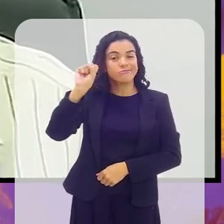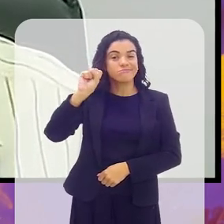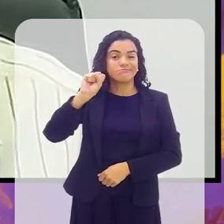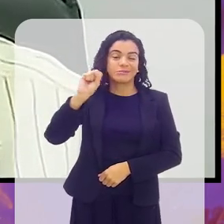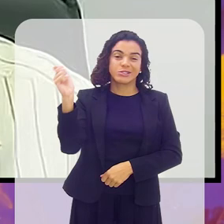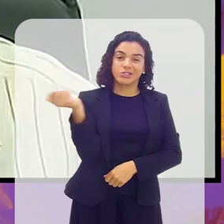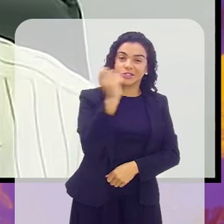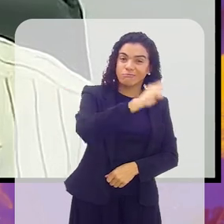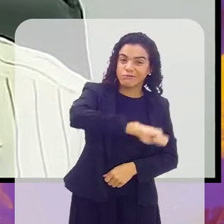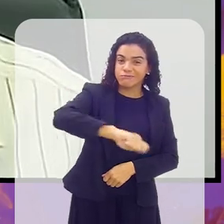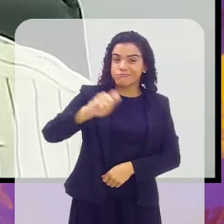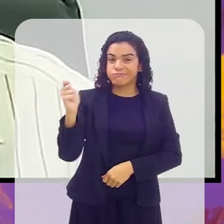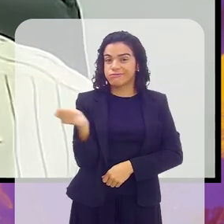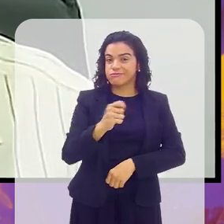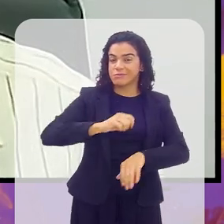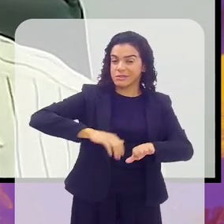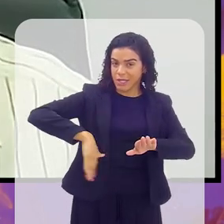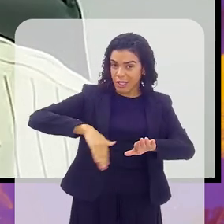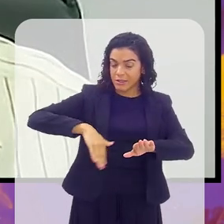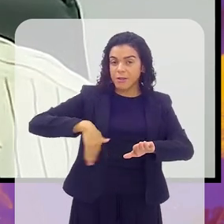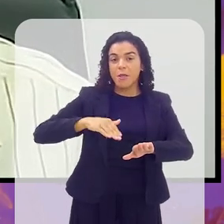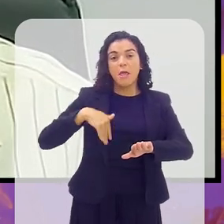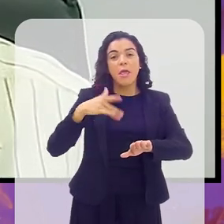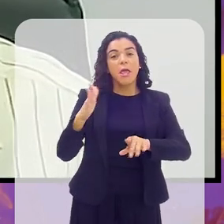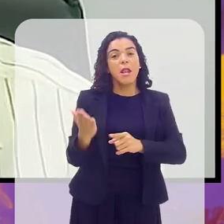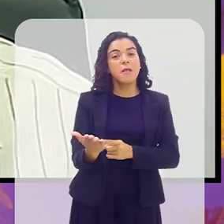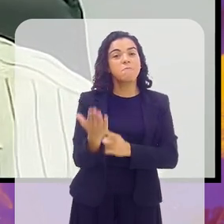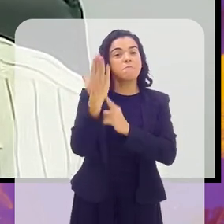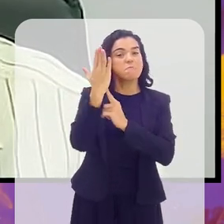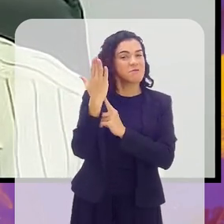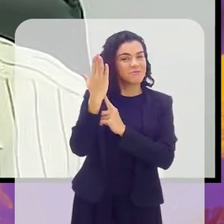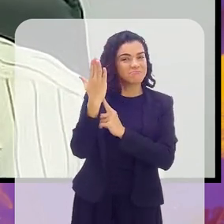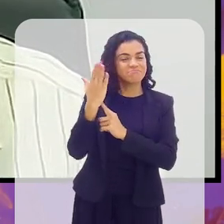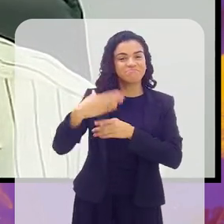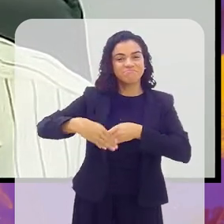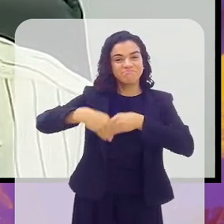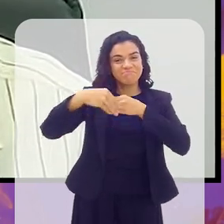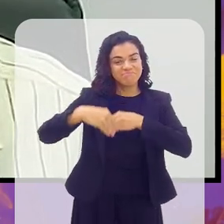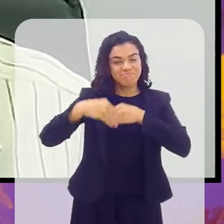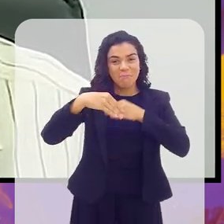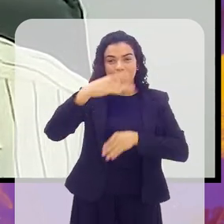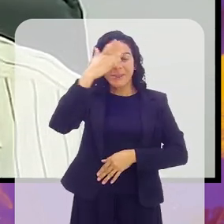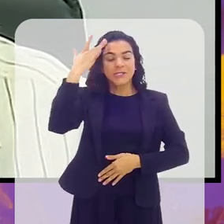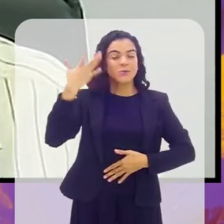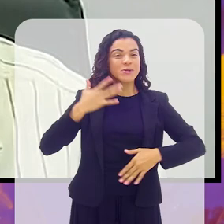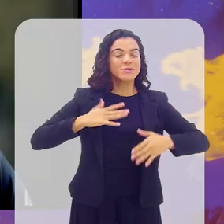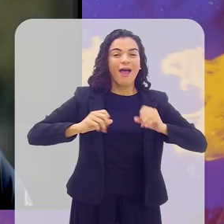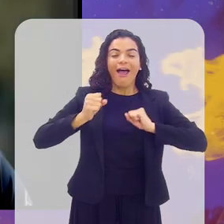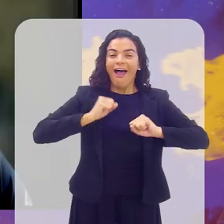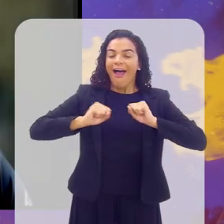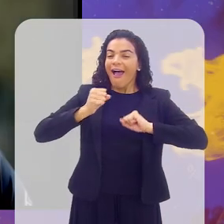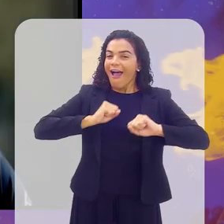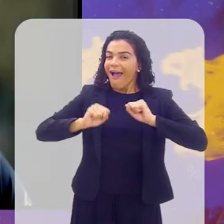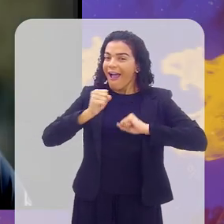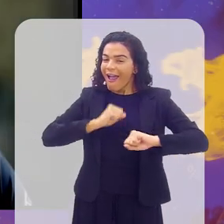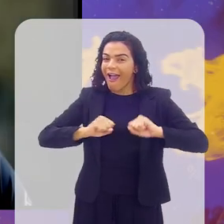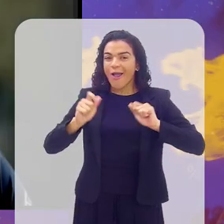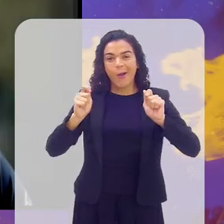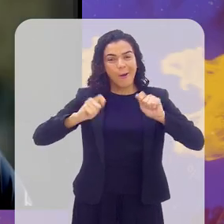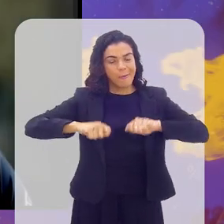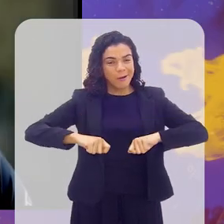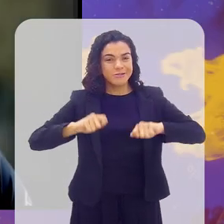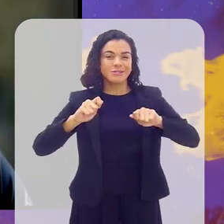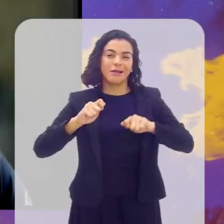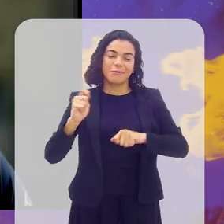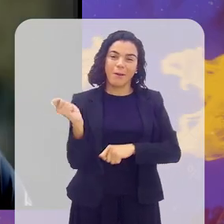me apresentou essas pessoas que estavam assim muito empolgadas com a possibilidade do